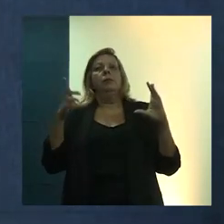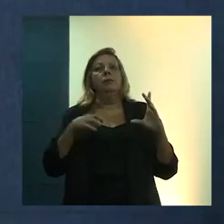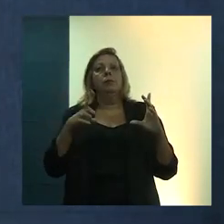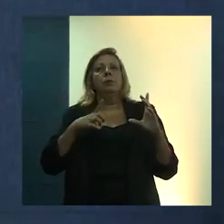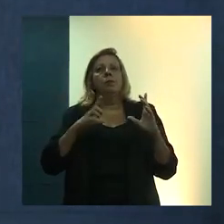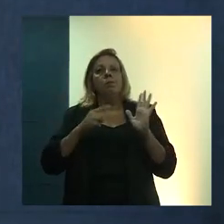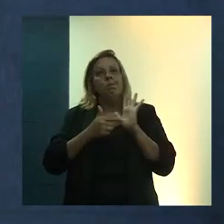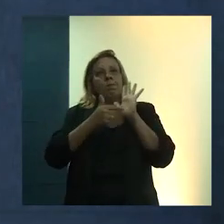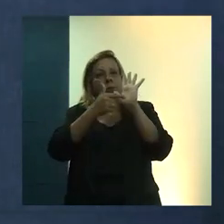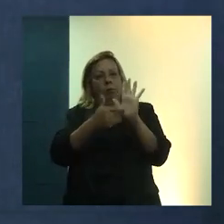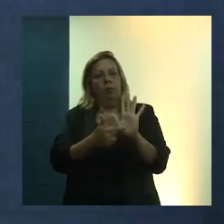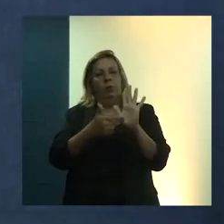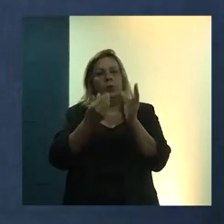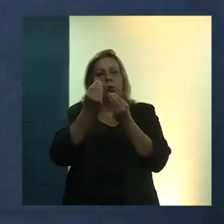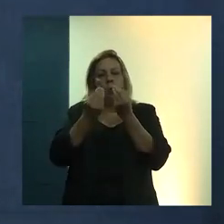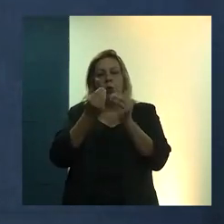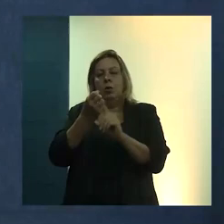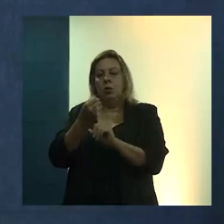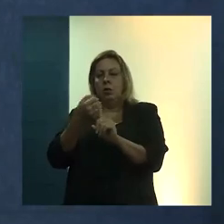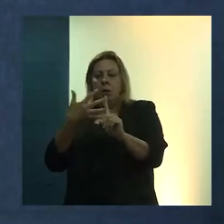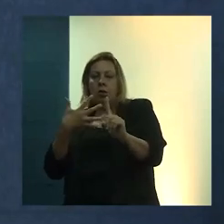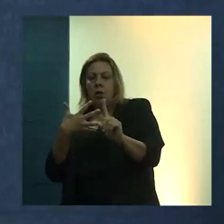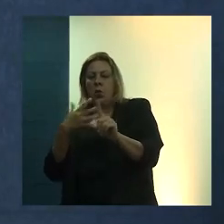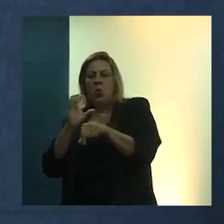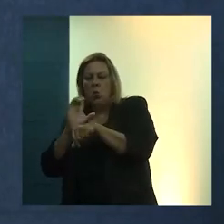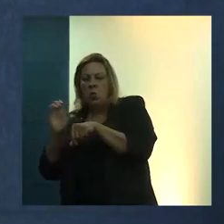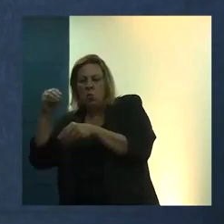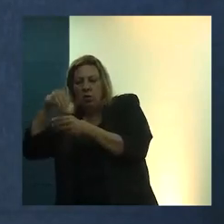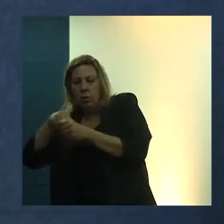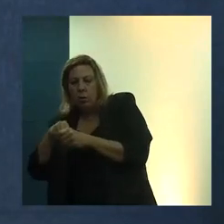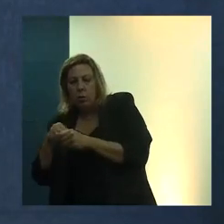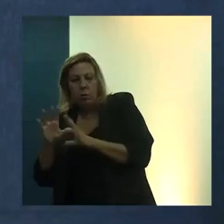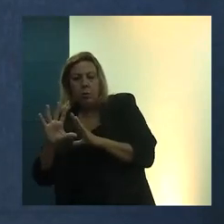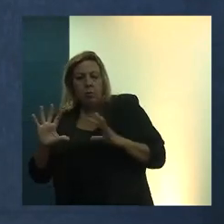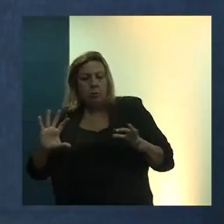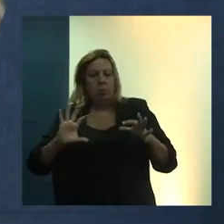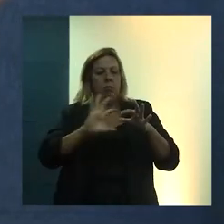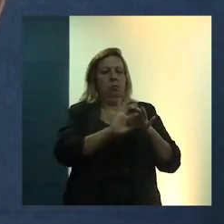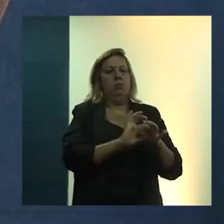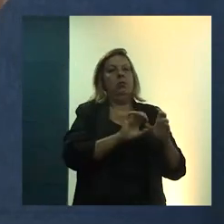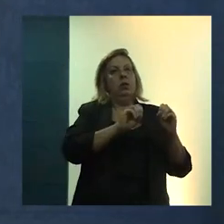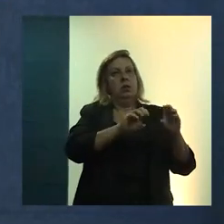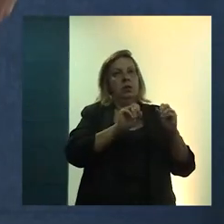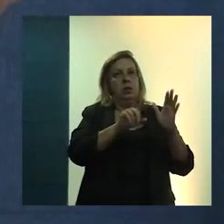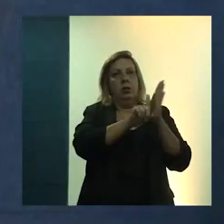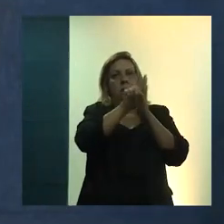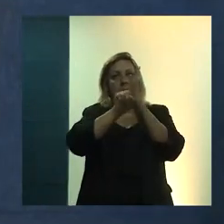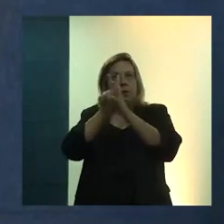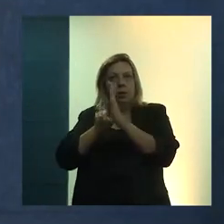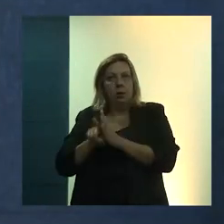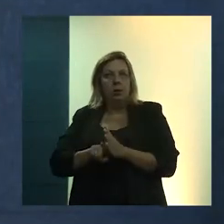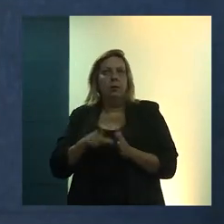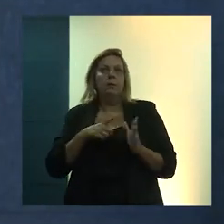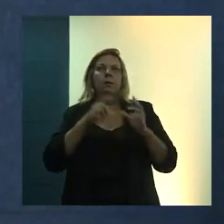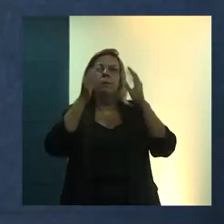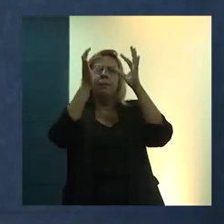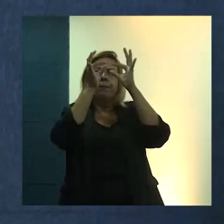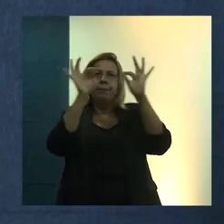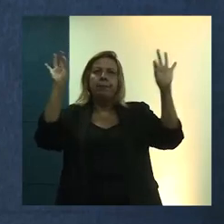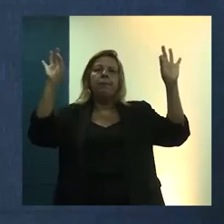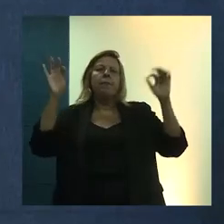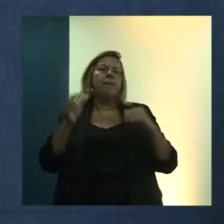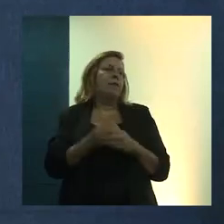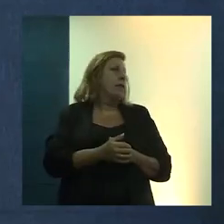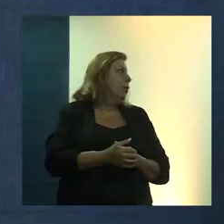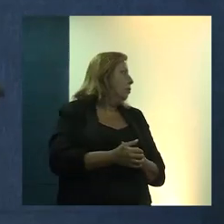saída pela extensão. Não a extensão em si, mas a extensão vinculada ao ensino e à pesquisa. Então, eu grifei aqui algumas frases que eu